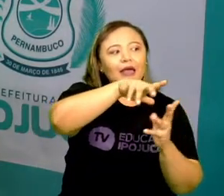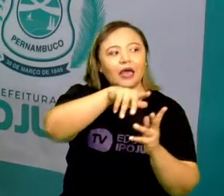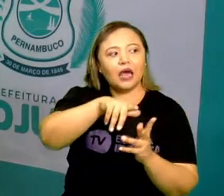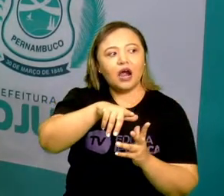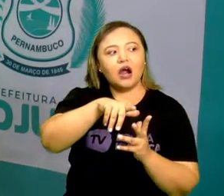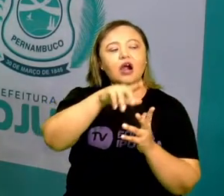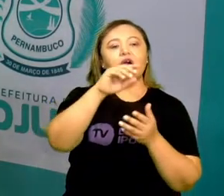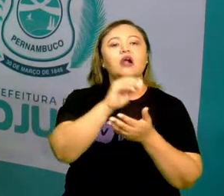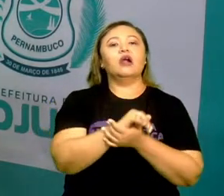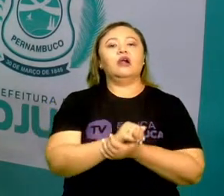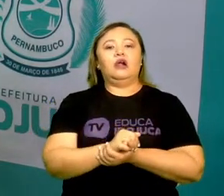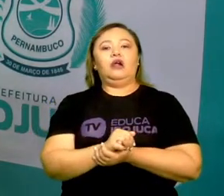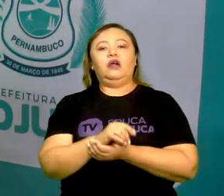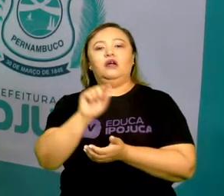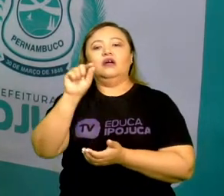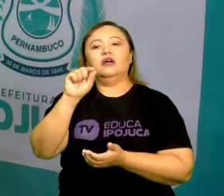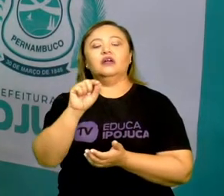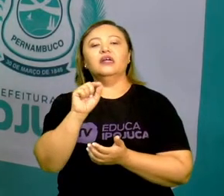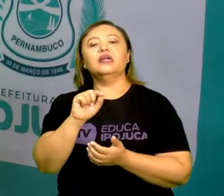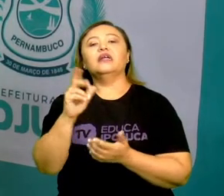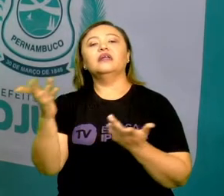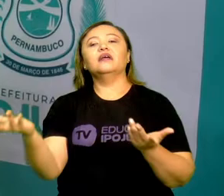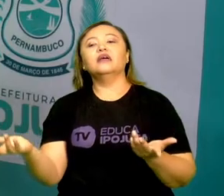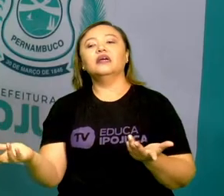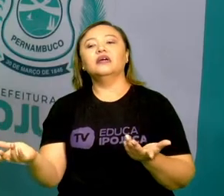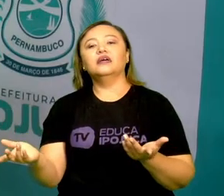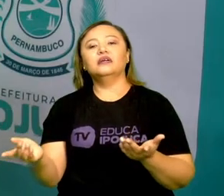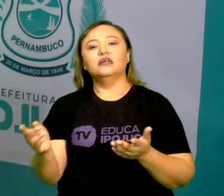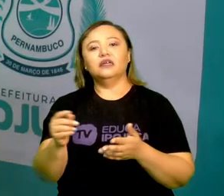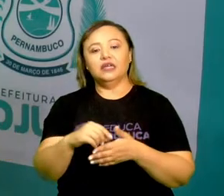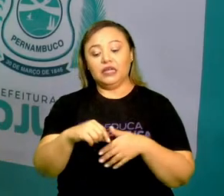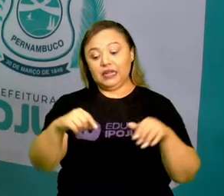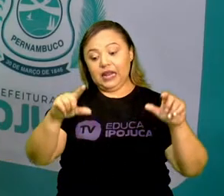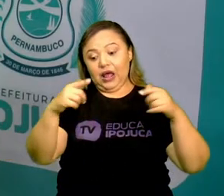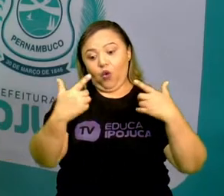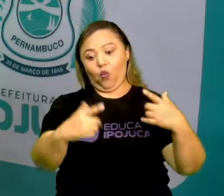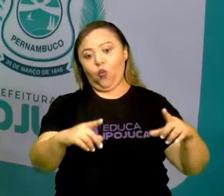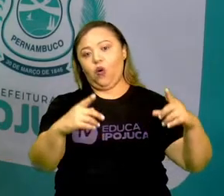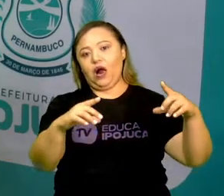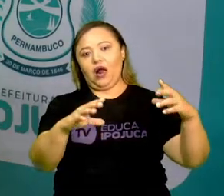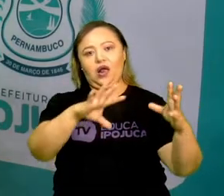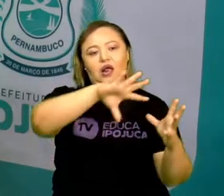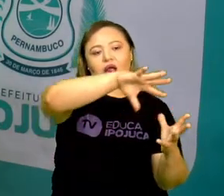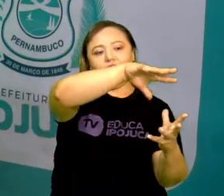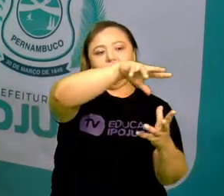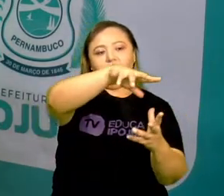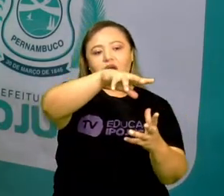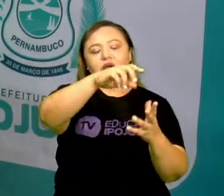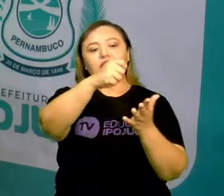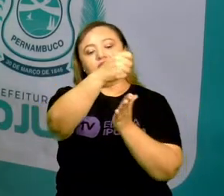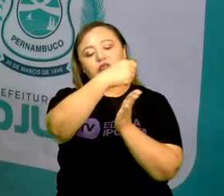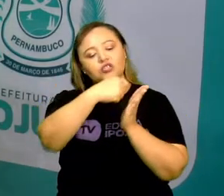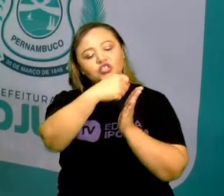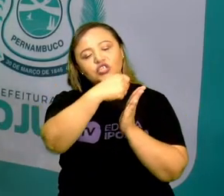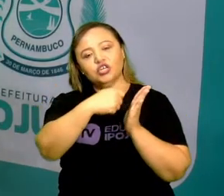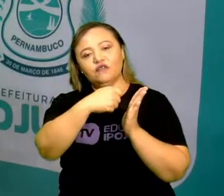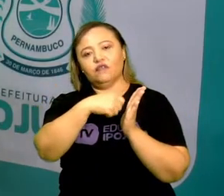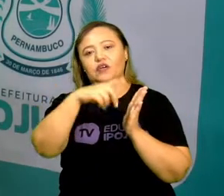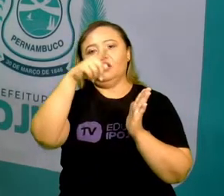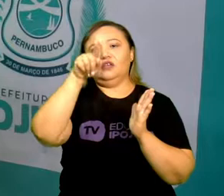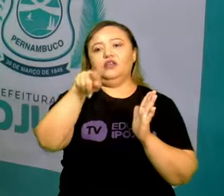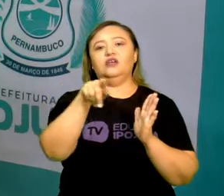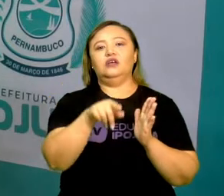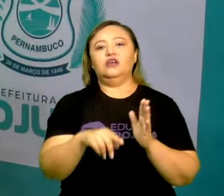ao astronauta que está aí na Lua? Qual é a posição dele? Descreve esse no papel, para a gente ter uma ideia de